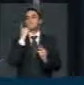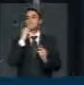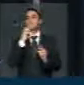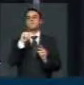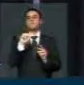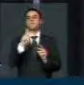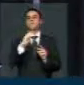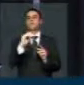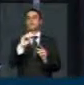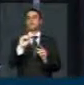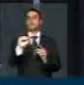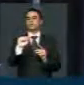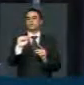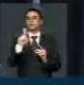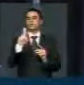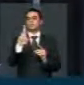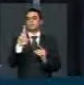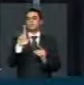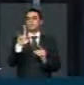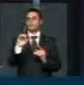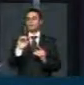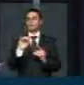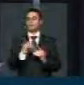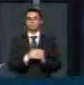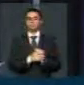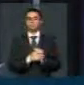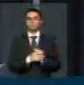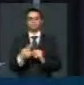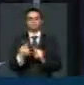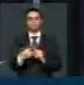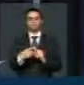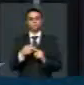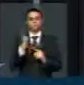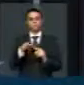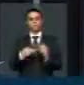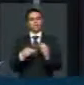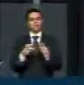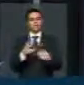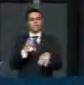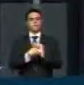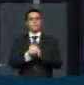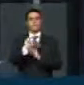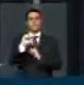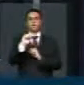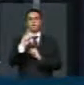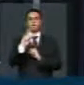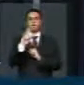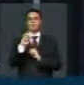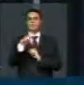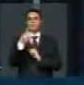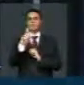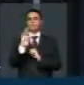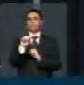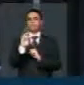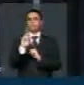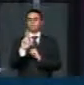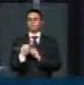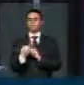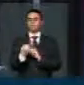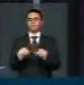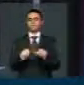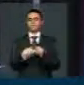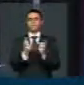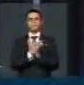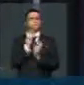Terapeutas Naturistas em Minas Gerais, com a formação em acupuntura, professor em cursos técnicos e no Centro Mineiro de